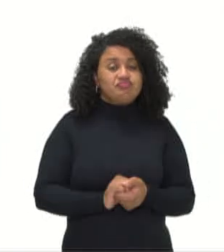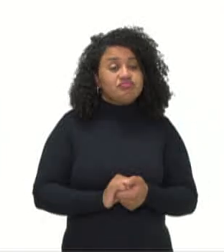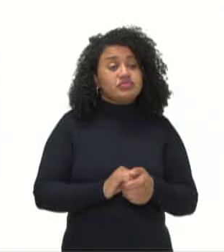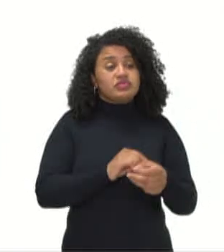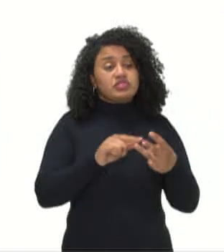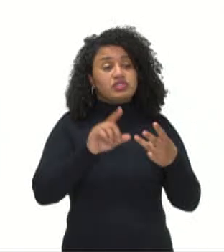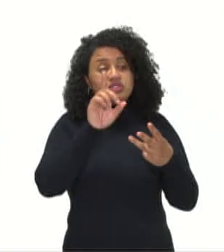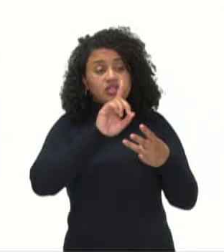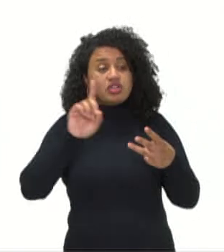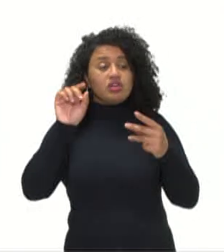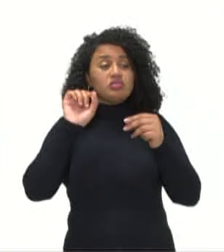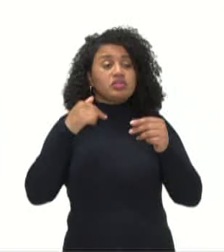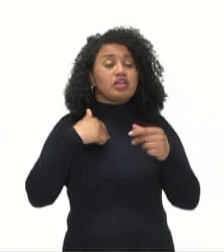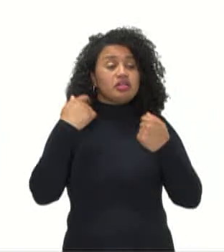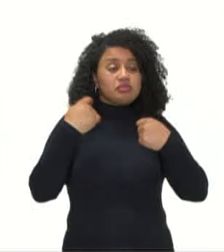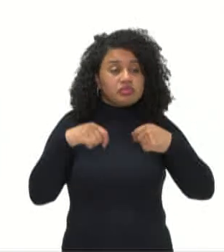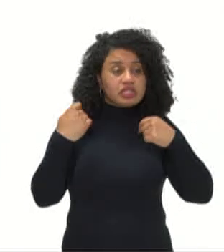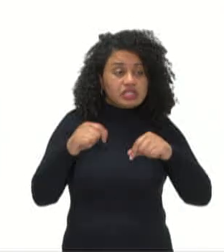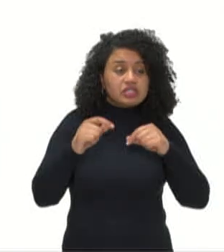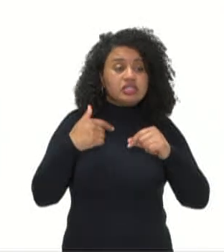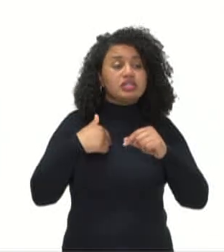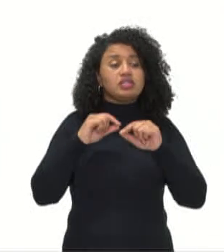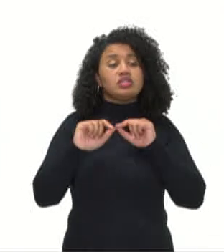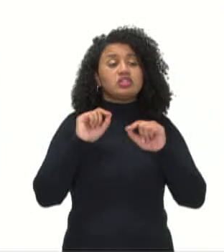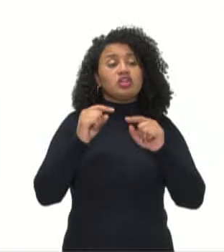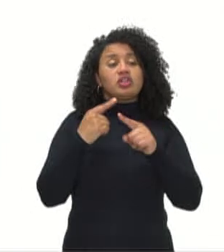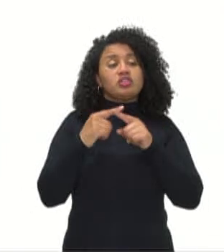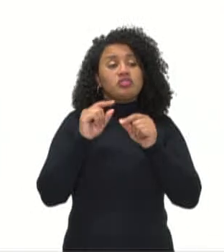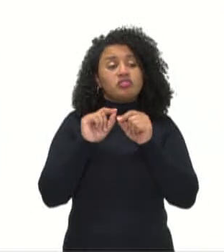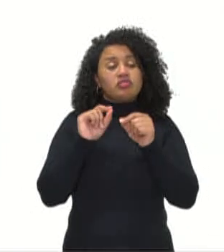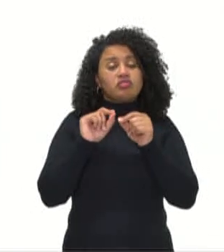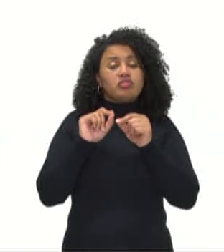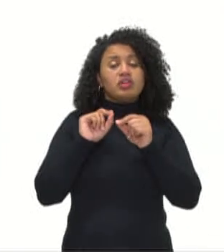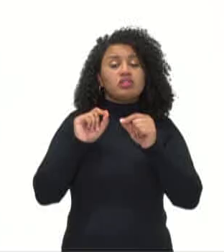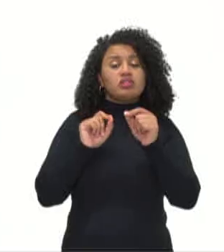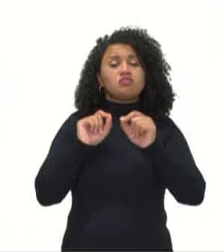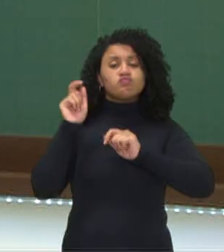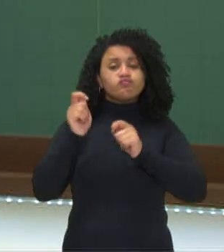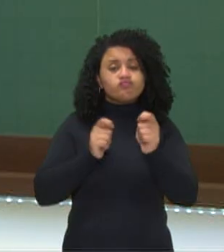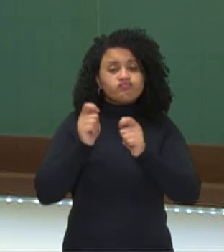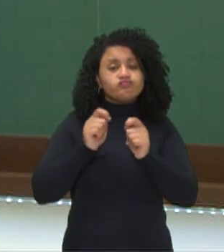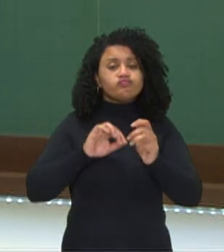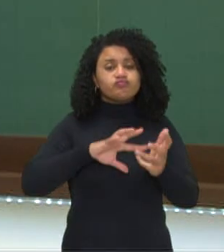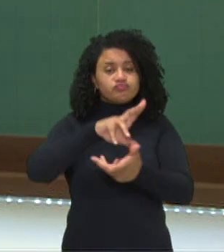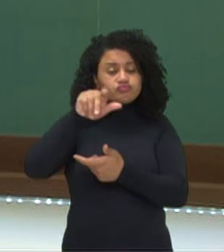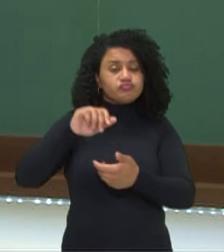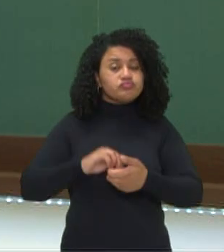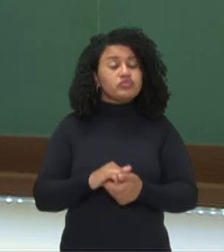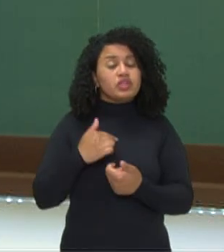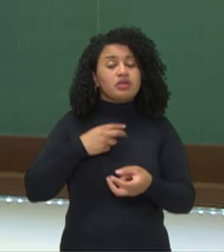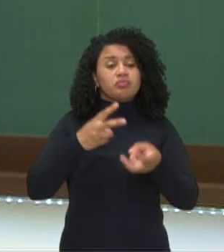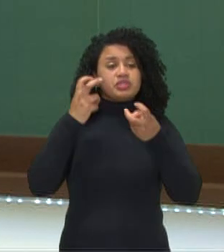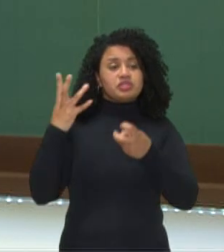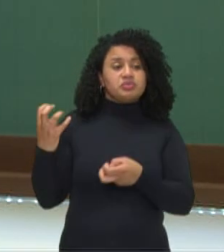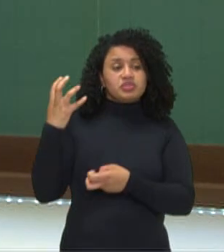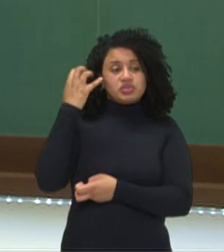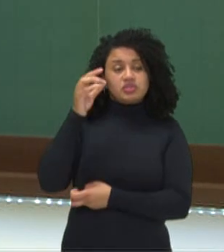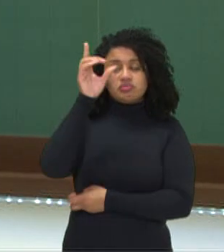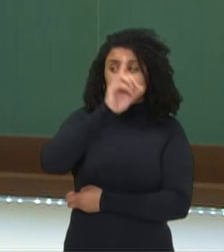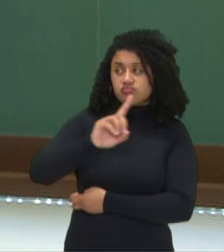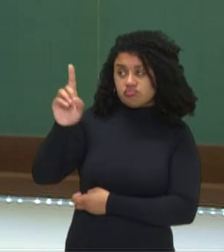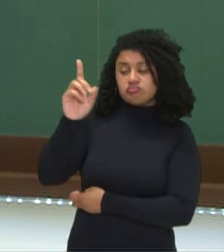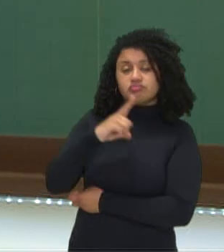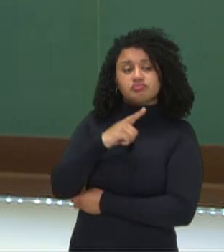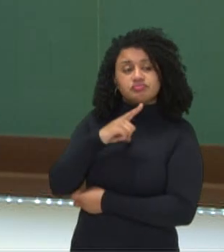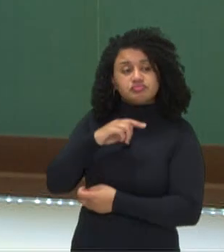absoluta necessidade, a razão que ordena o universo. Essa concepção de Espinoza sobre Deus